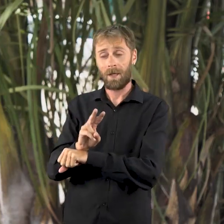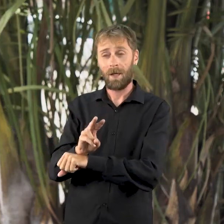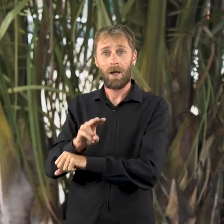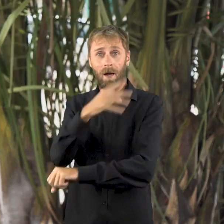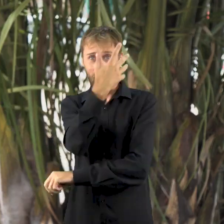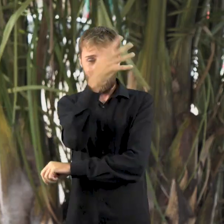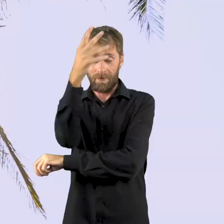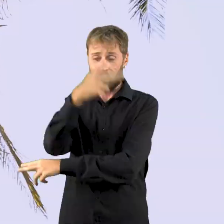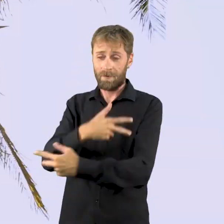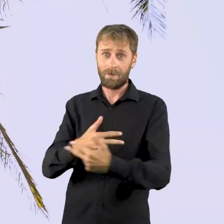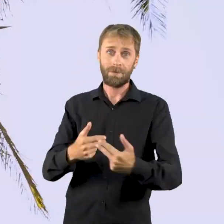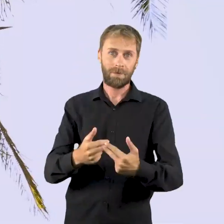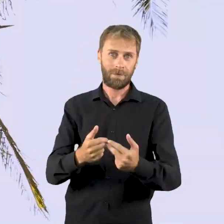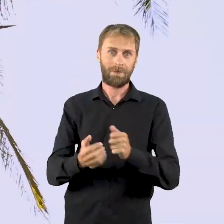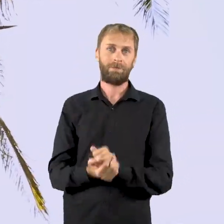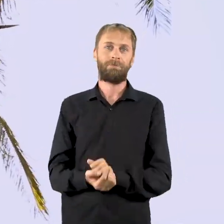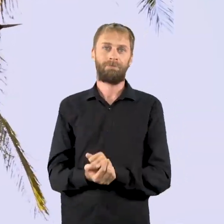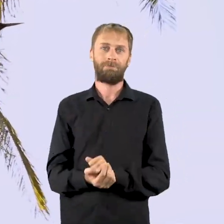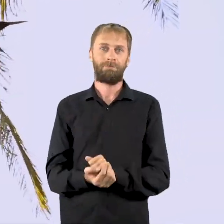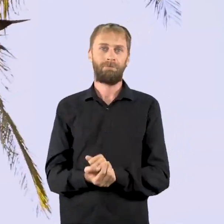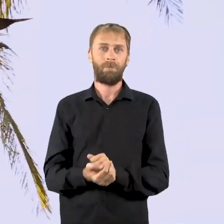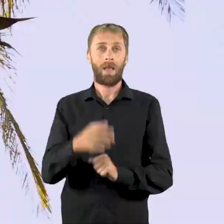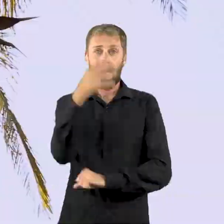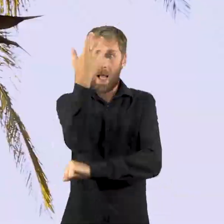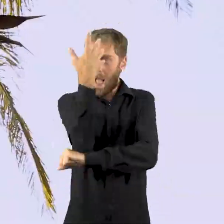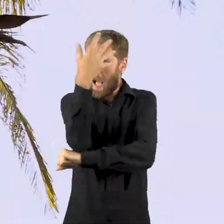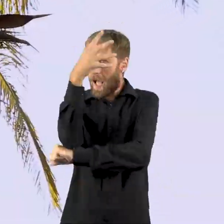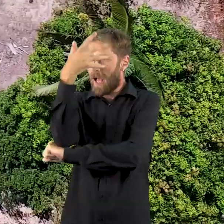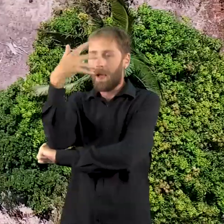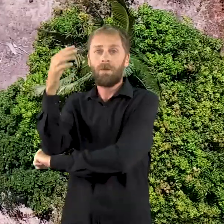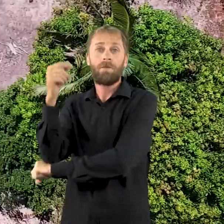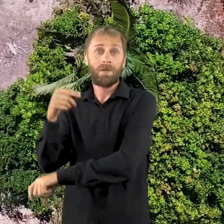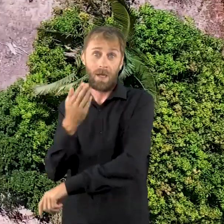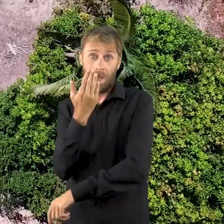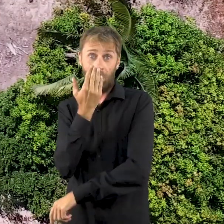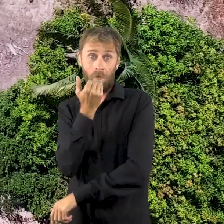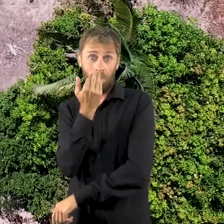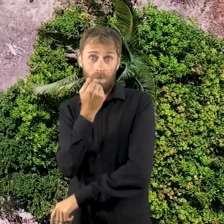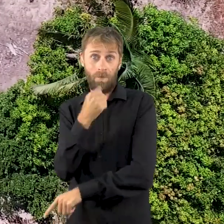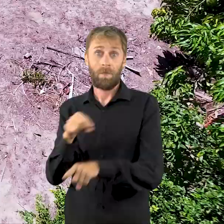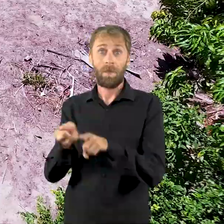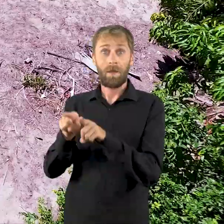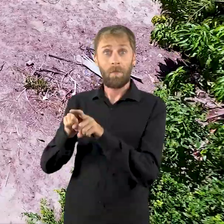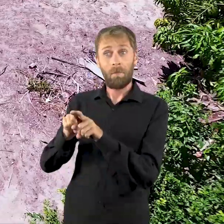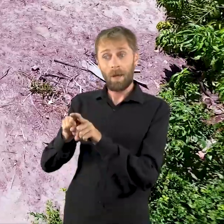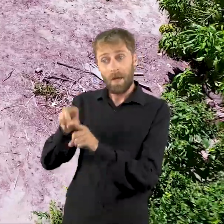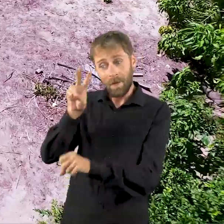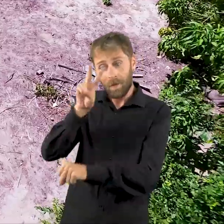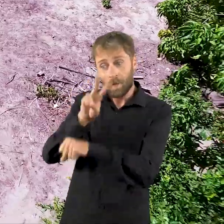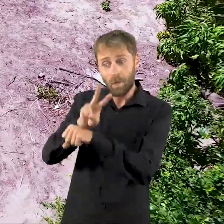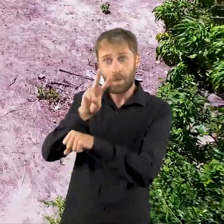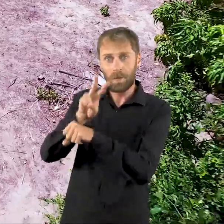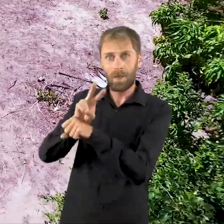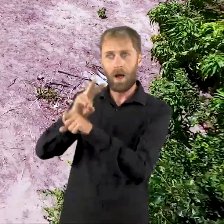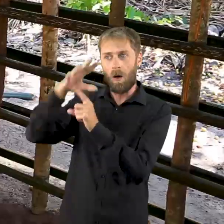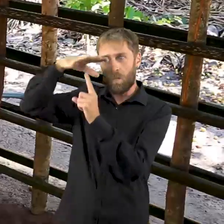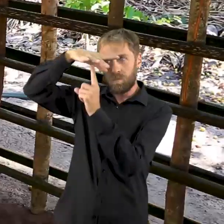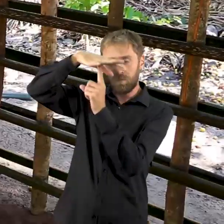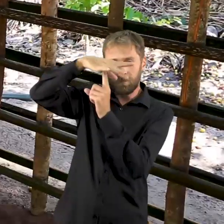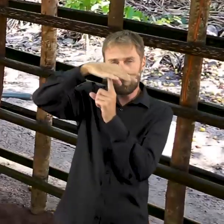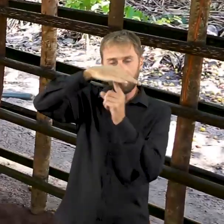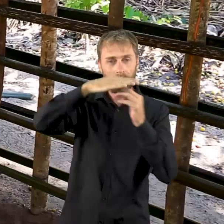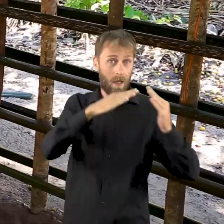nem ao meio ambiente. A palmeira que alimenta também dá abrigo. Suas folhas cobrem casas.